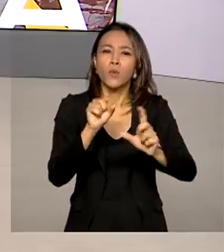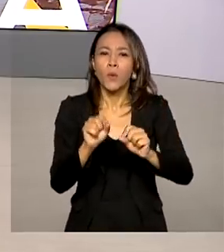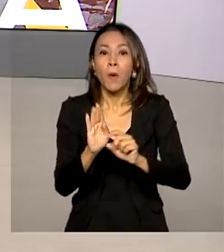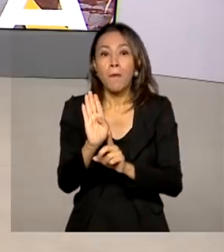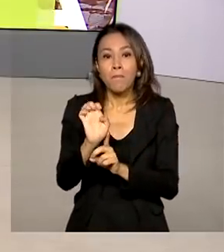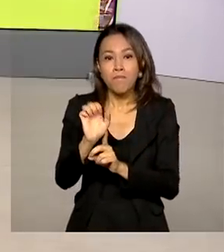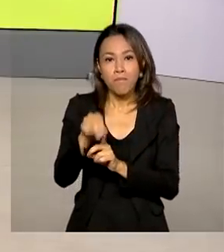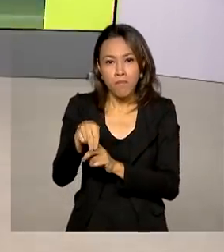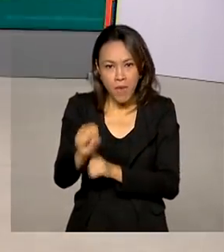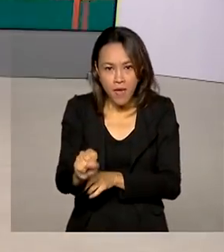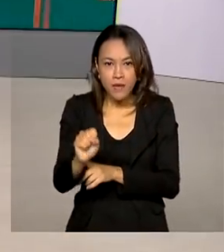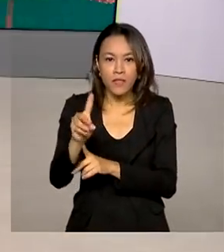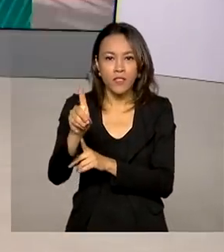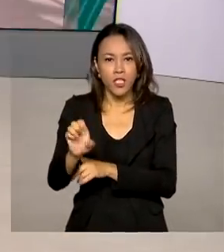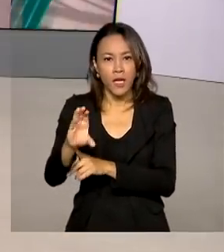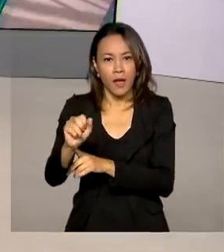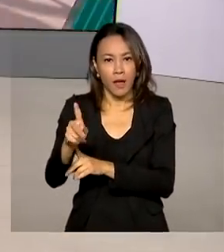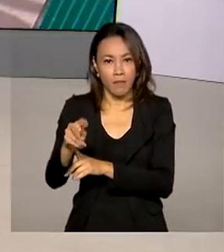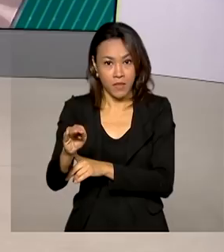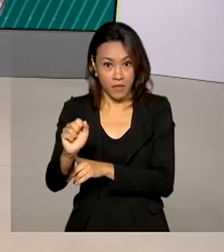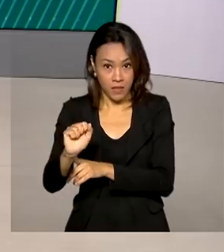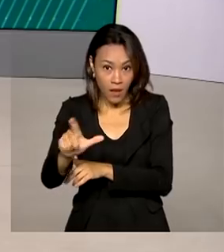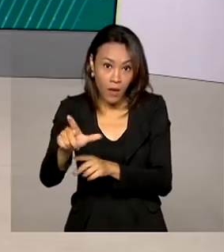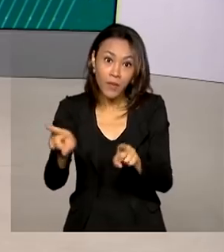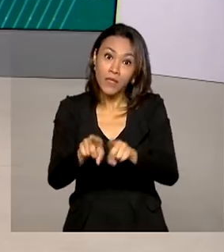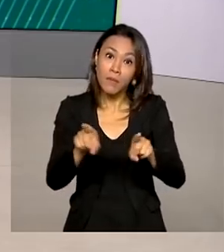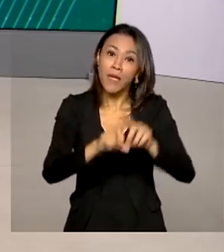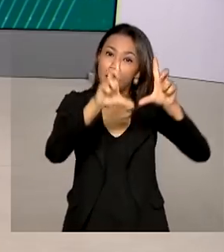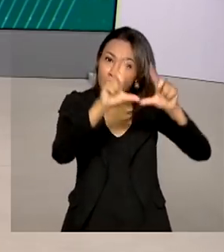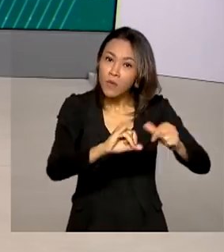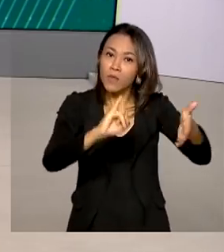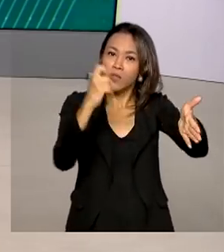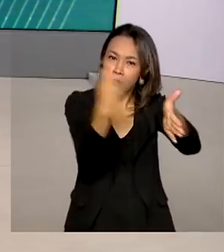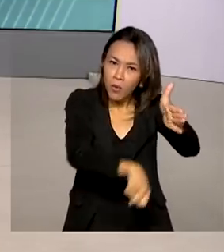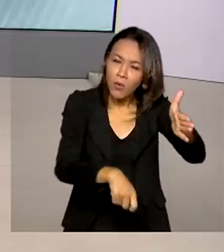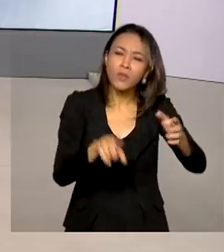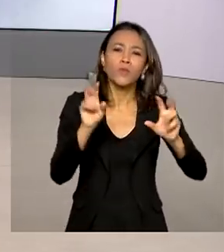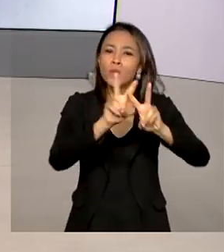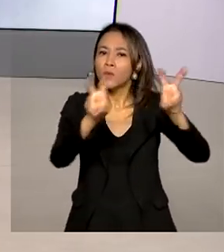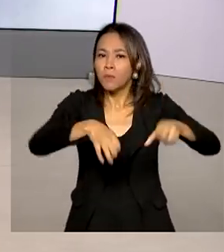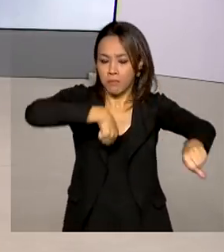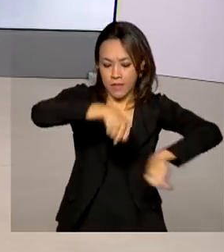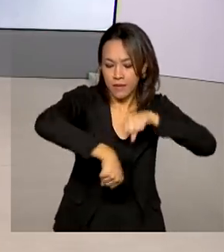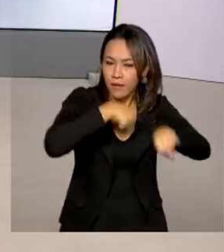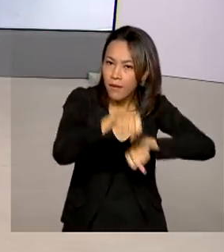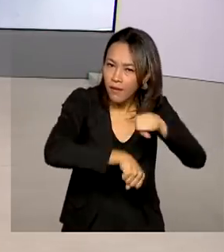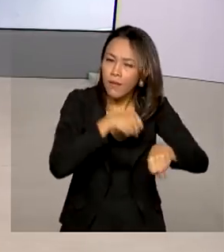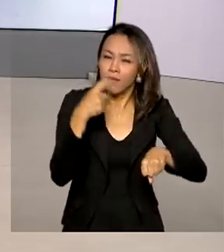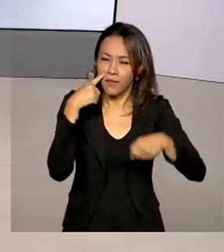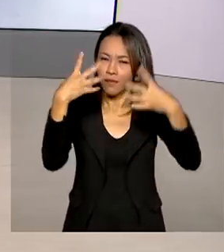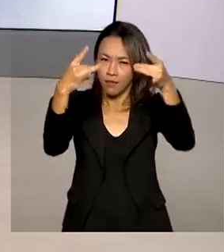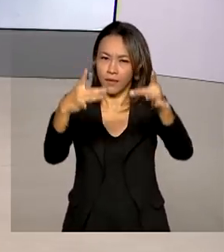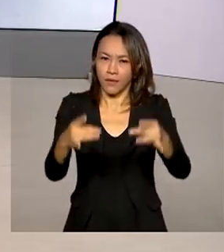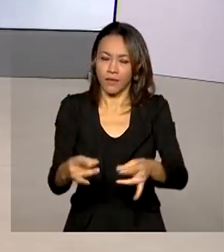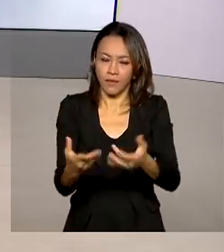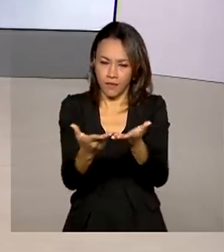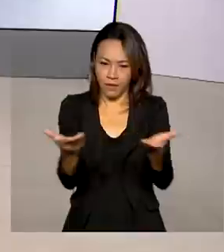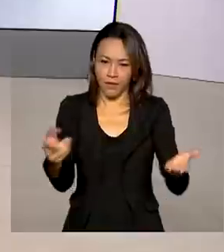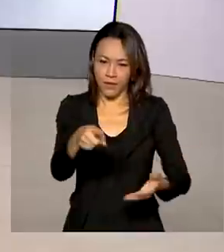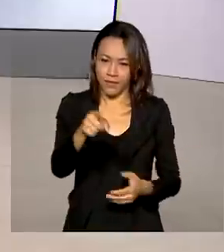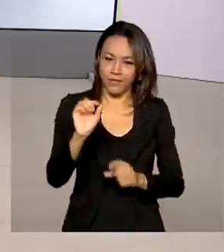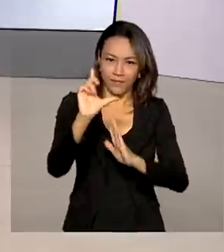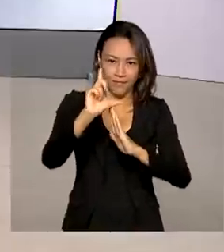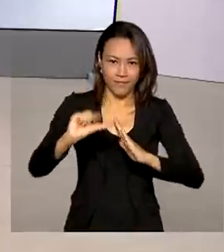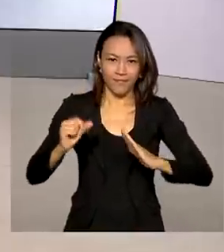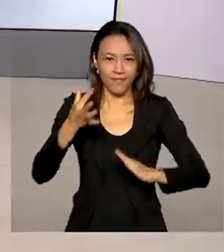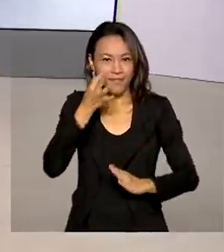e anunciou a redução no imposto de importação de bicicletas. A repórter Márcia Fernandes tem os detalhes para a gente lá do Palácio do Planalto. Oi,